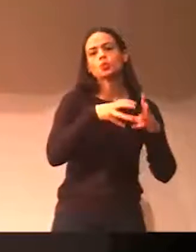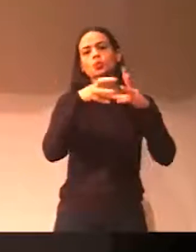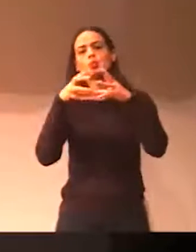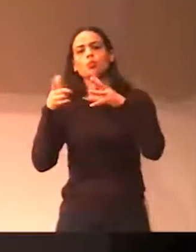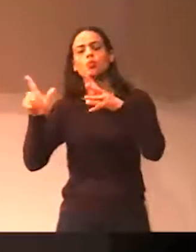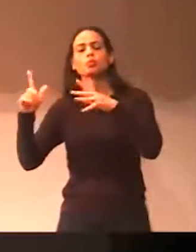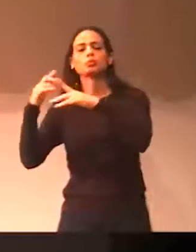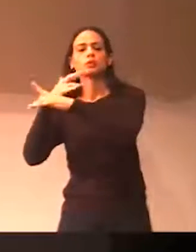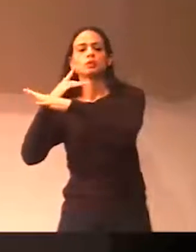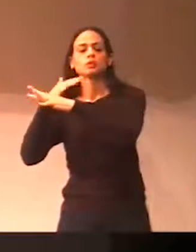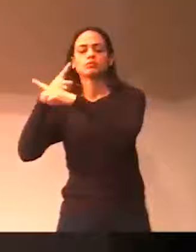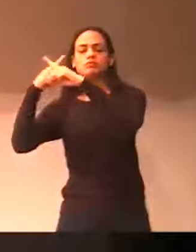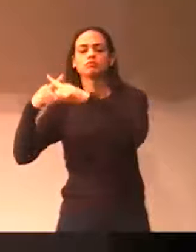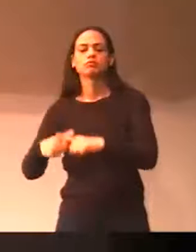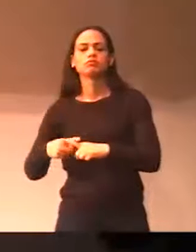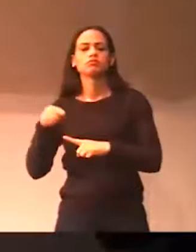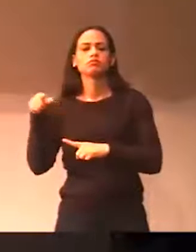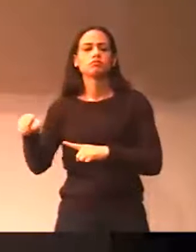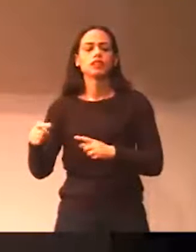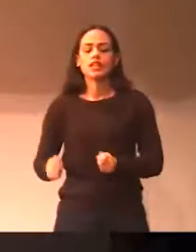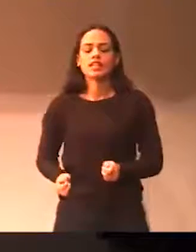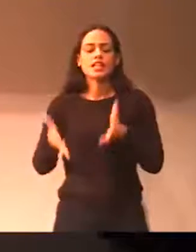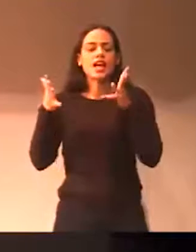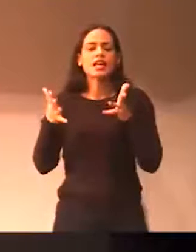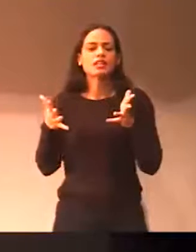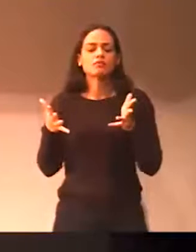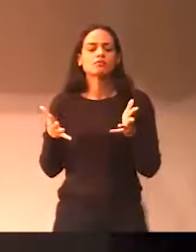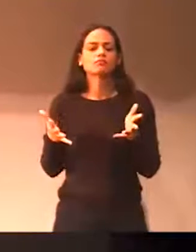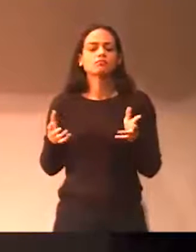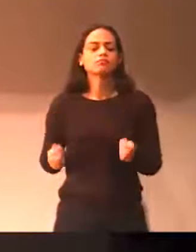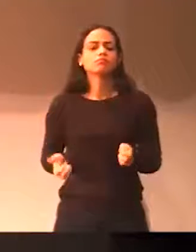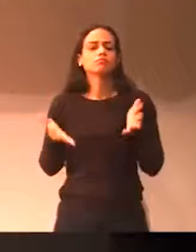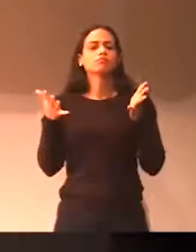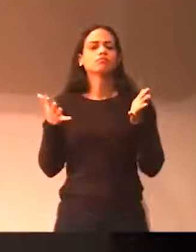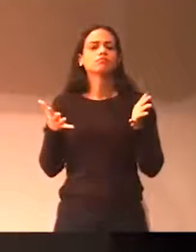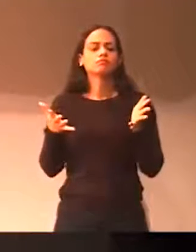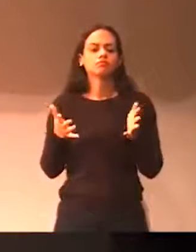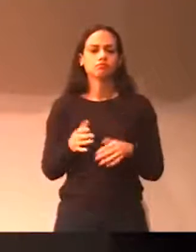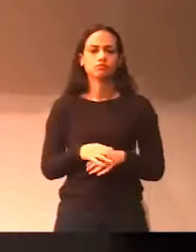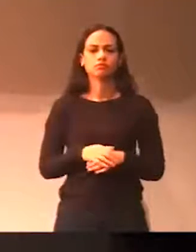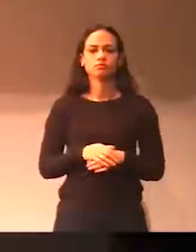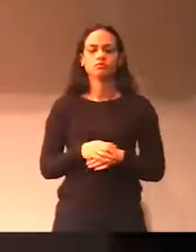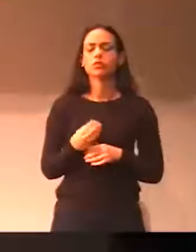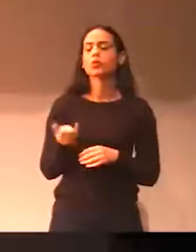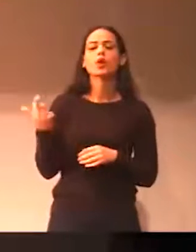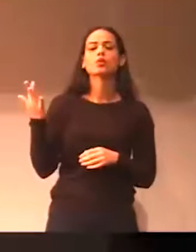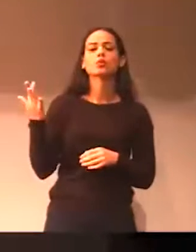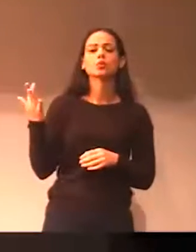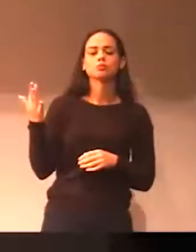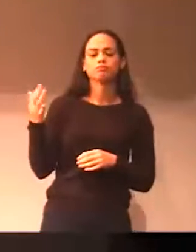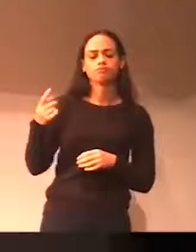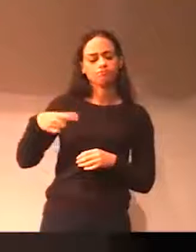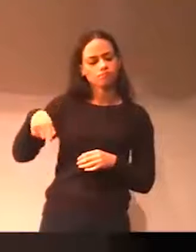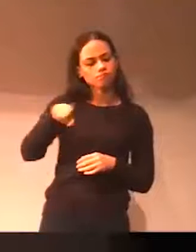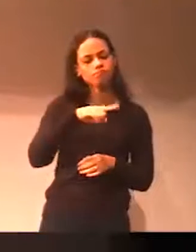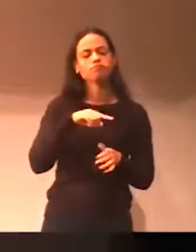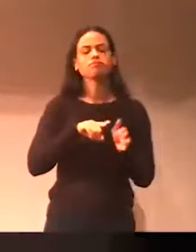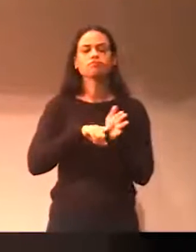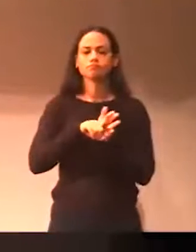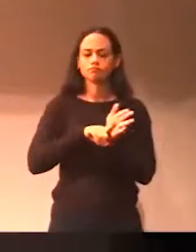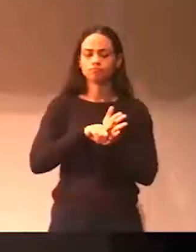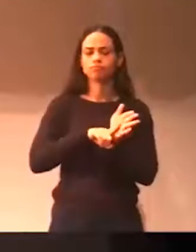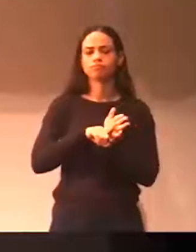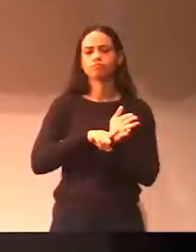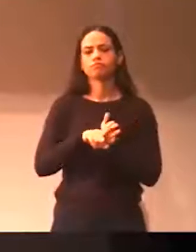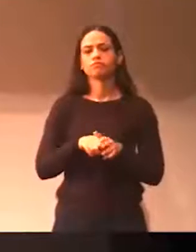esportista recebeu um lanche ali. Quanto custa hoje? Qual é a realidade da cidade de Vinhedo? Eu faço questão de dizer